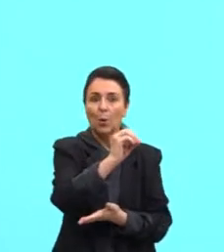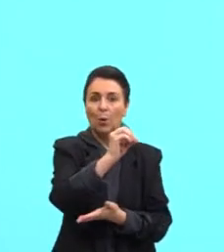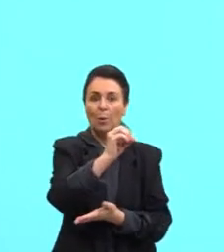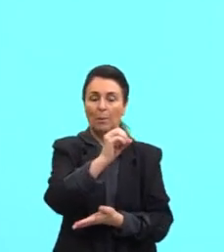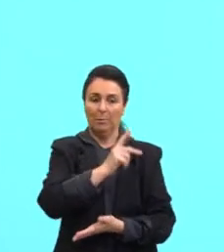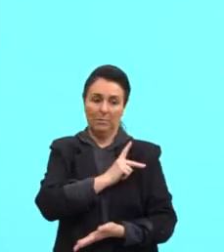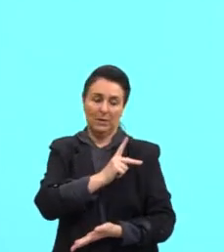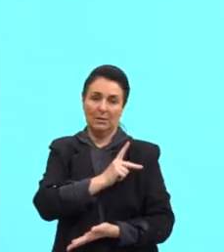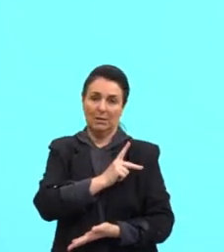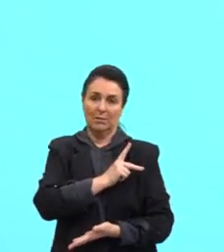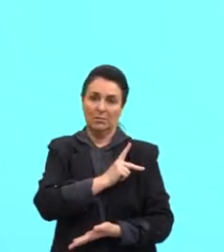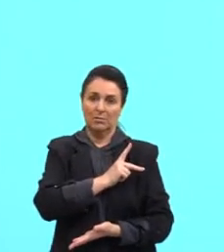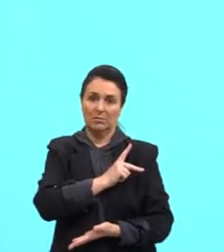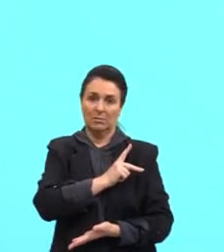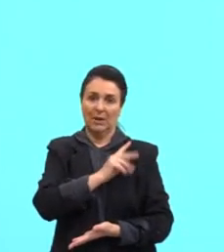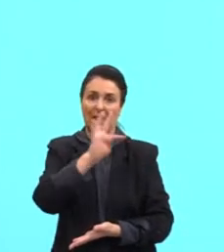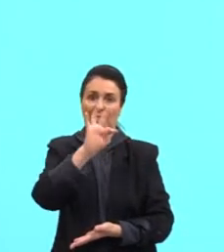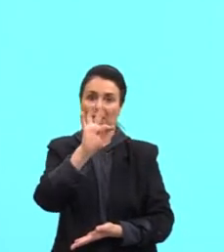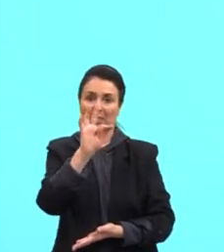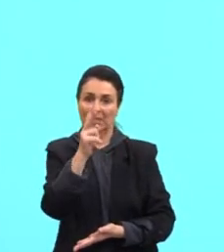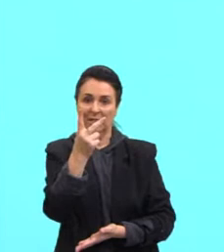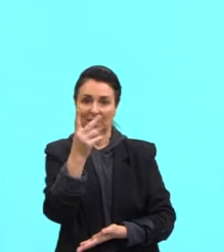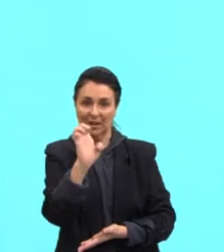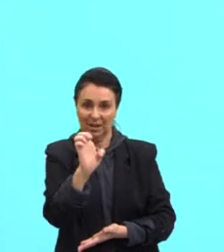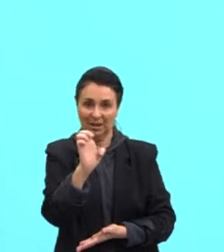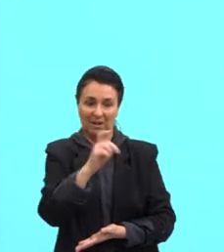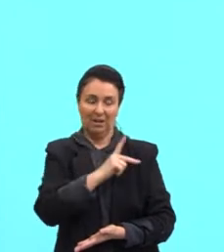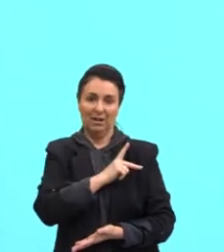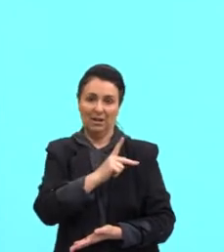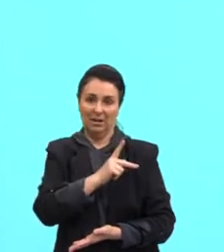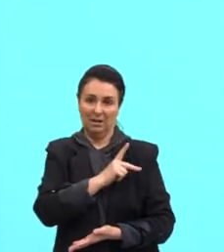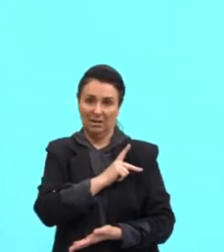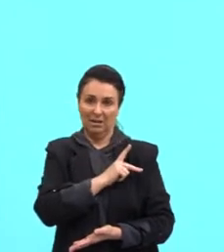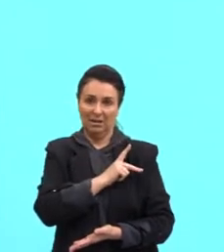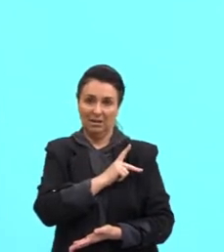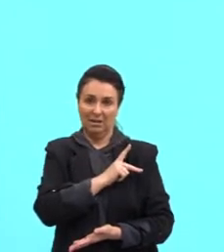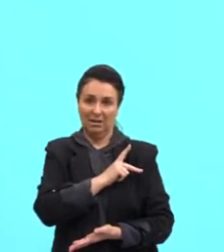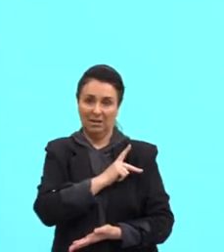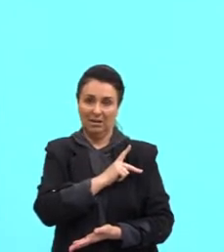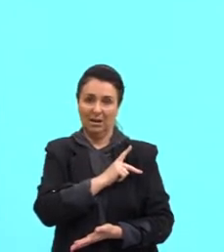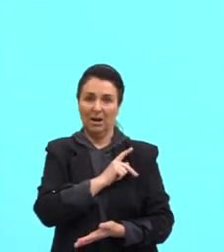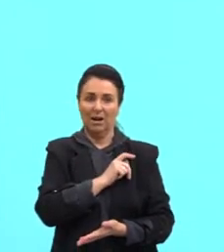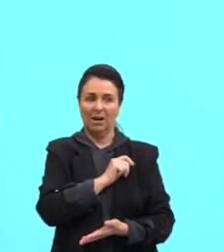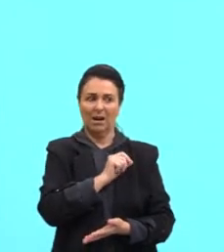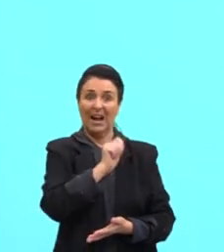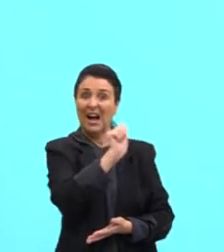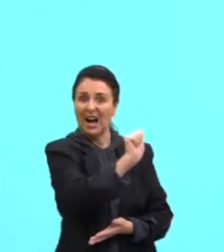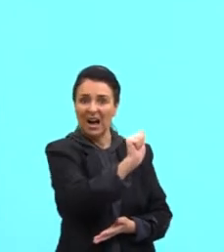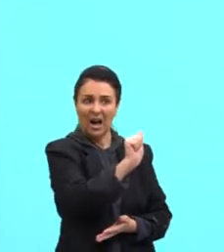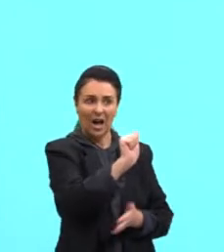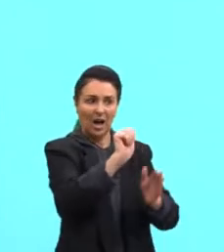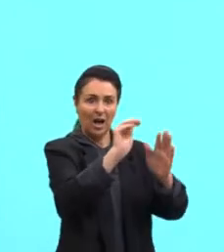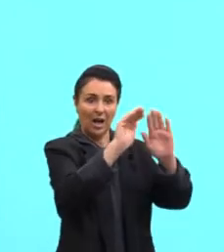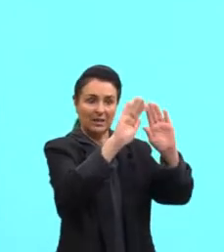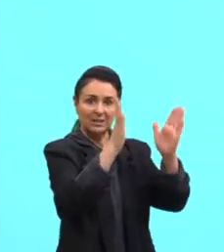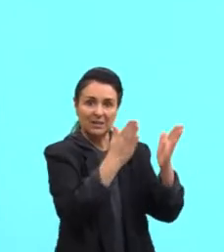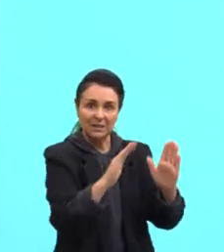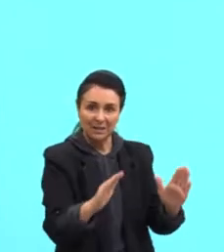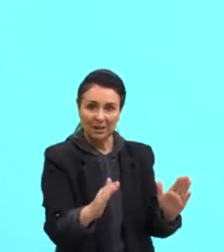presidente, a estátua, ok?